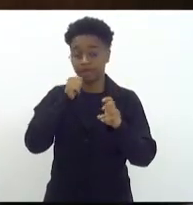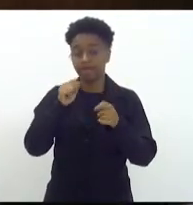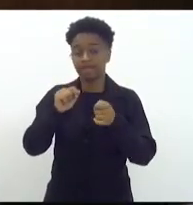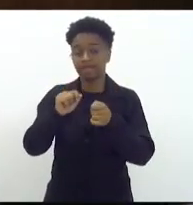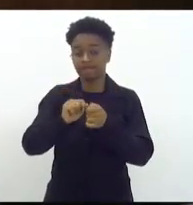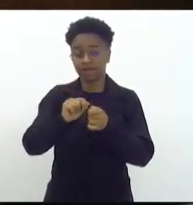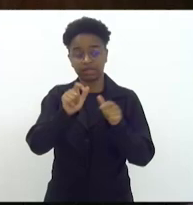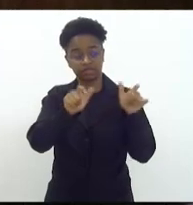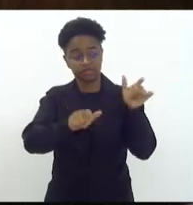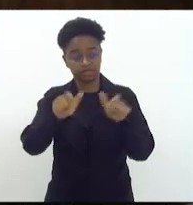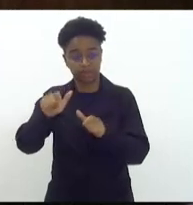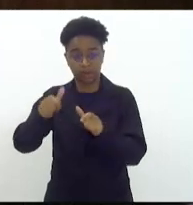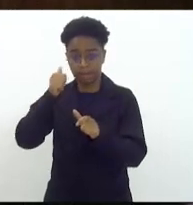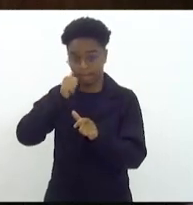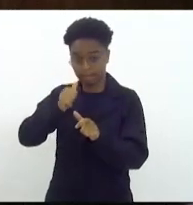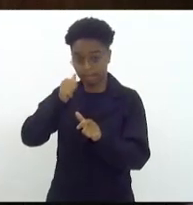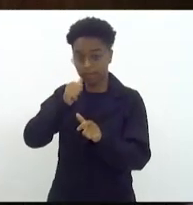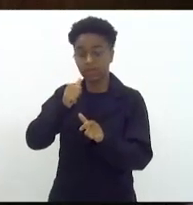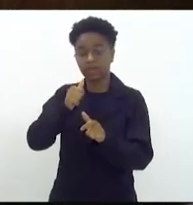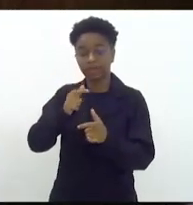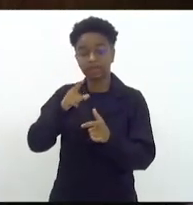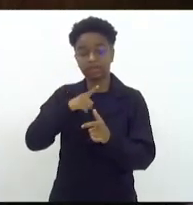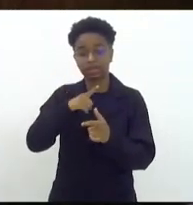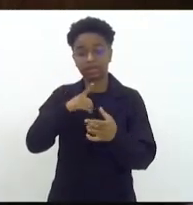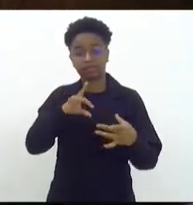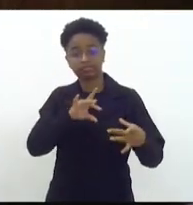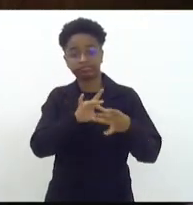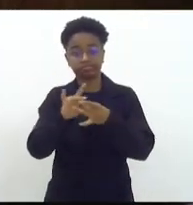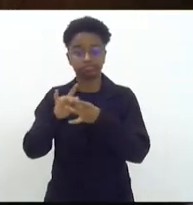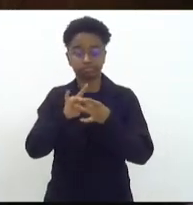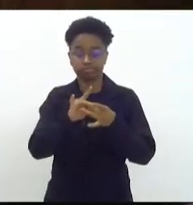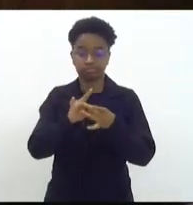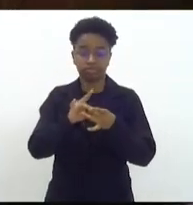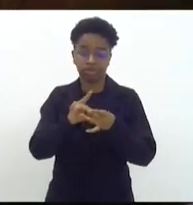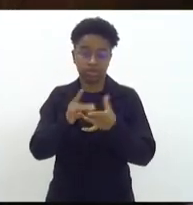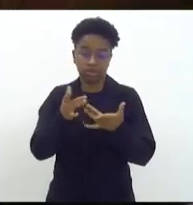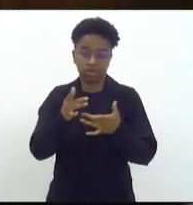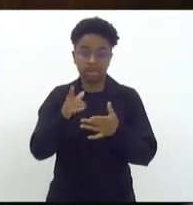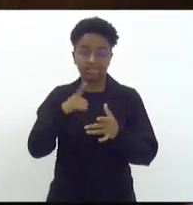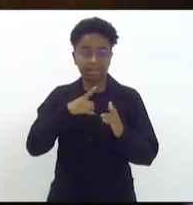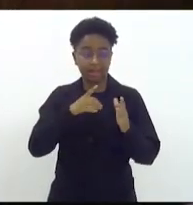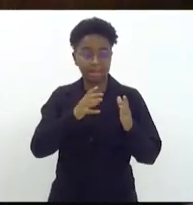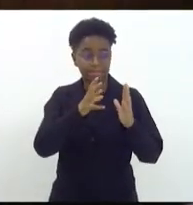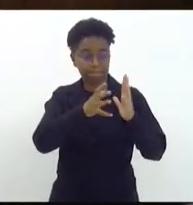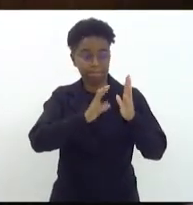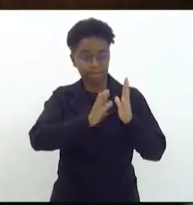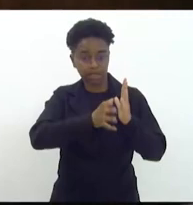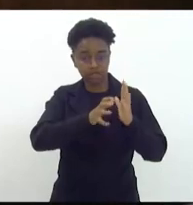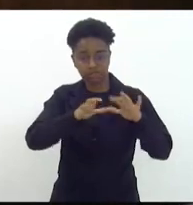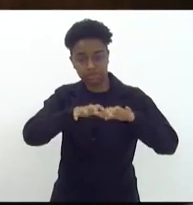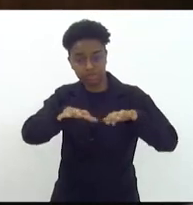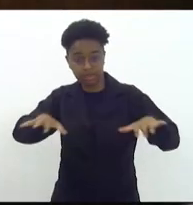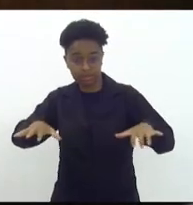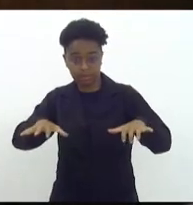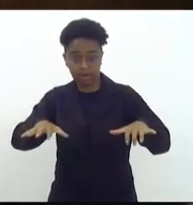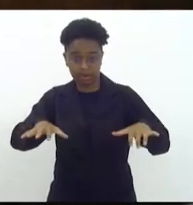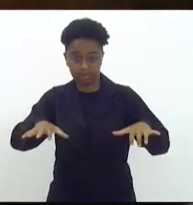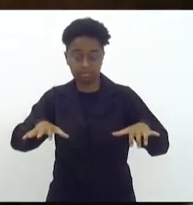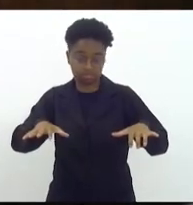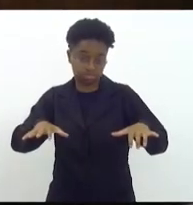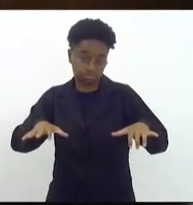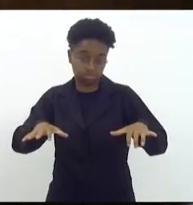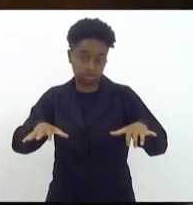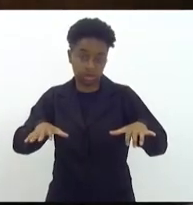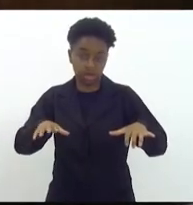parlamentares sejam suprapartidárias, ela não é do meu partido, nem é do partido da deputada Renata